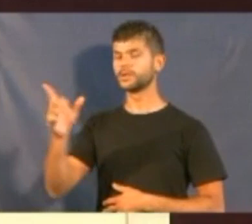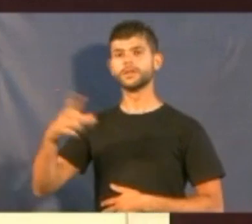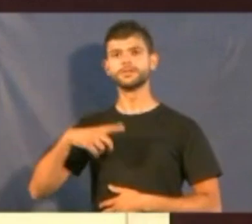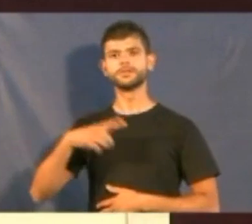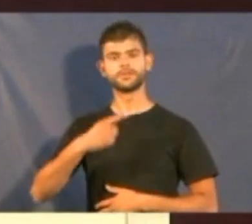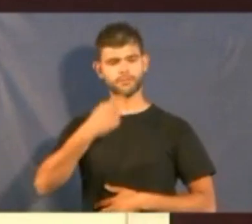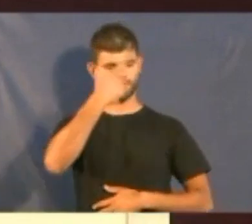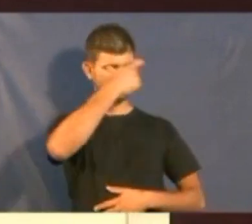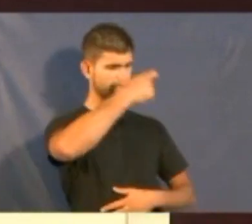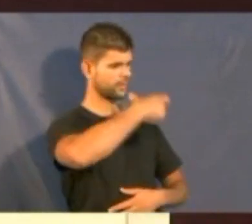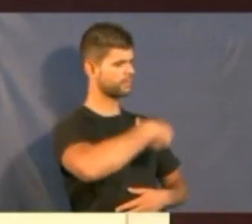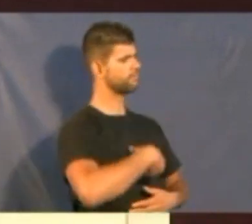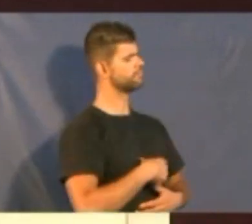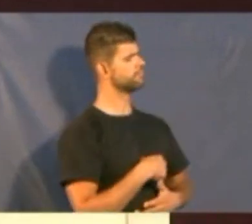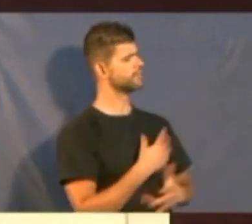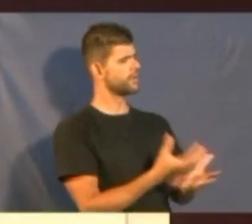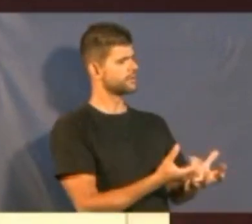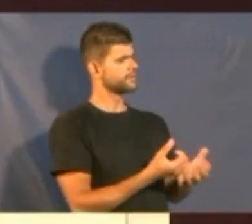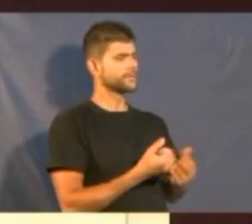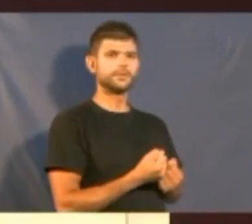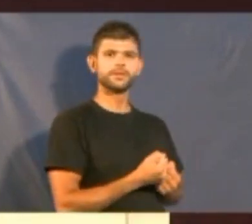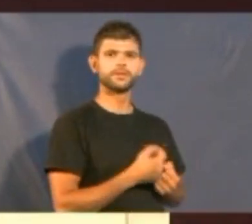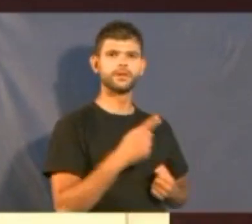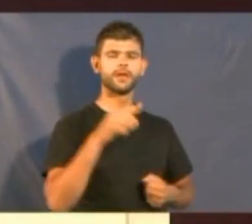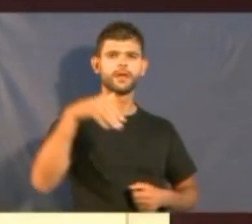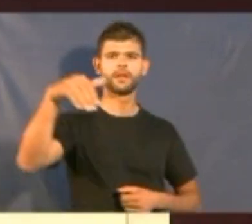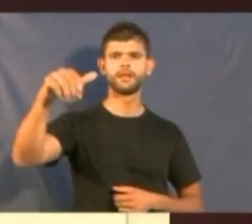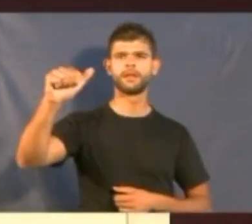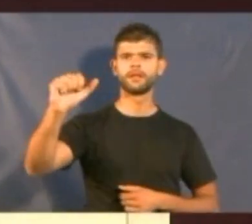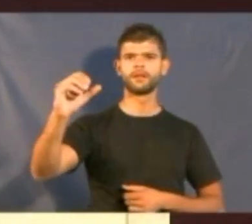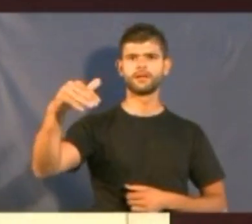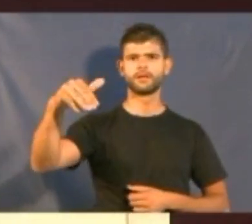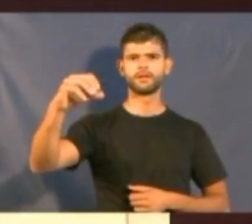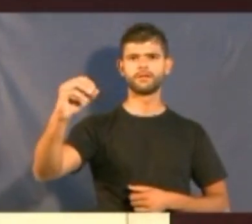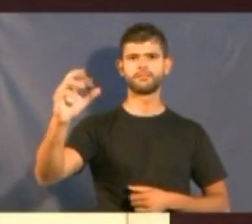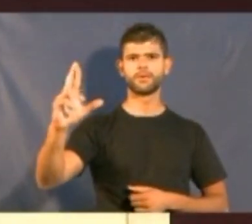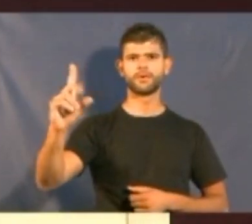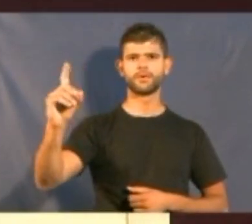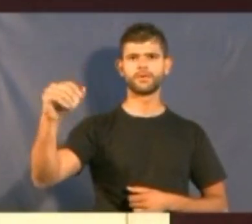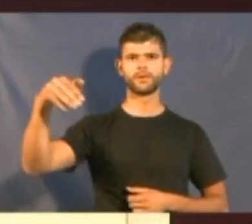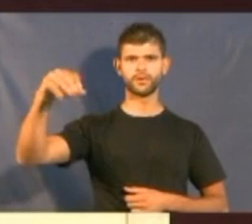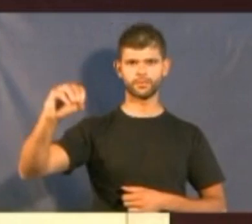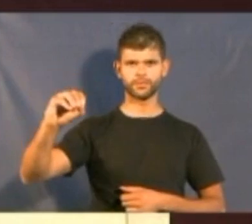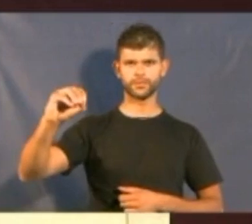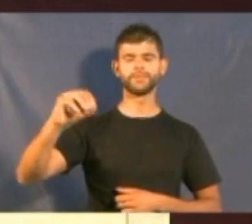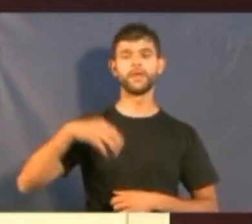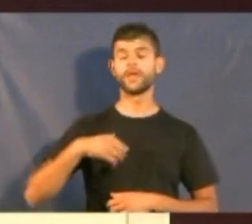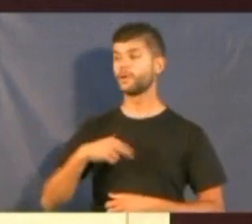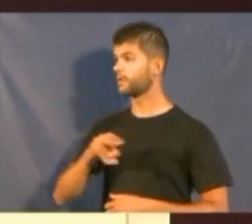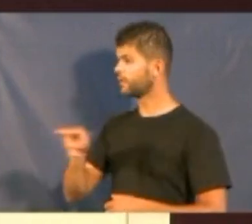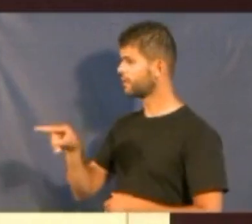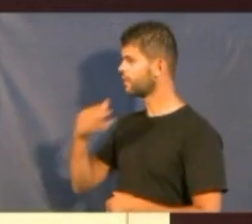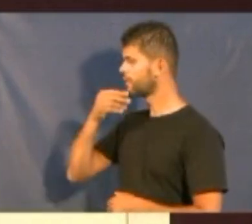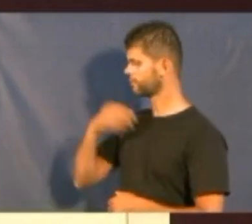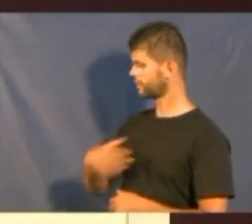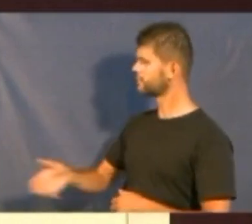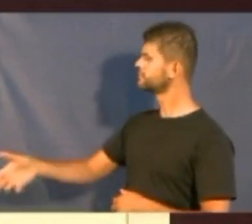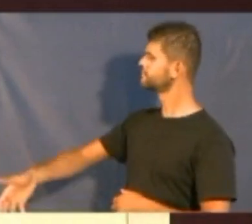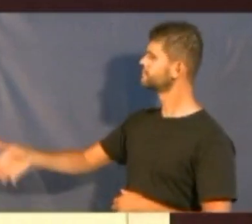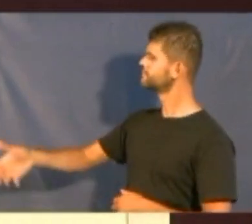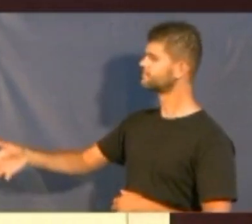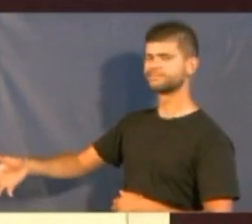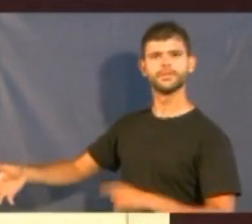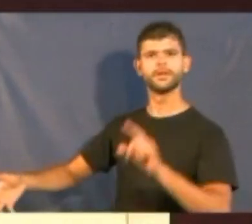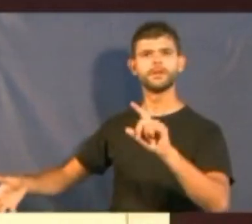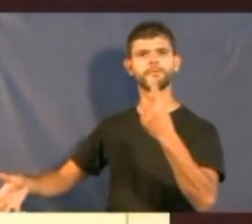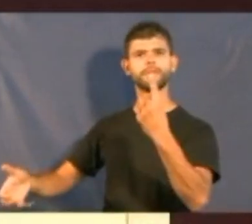E como eu não estava acostumado, olhei para o mordomo e apertei a mão. Primeiro agafe. Ninguém aperta a mão de mordomo.